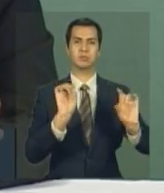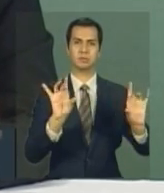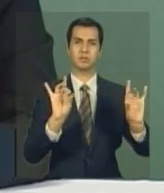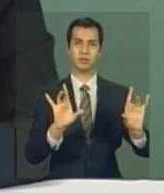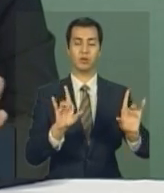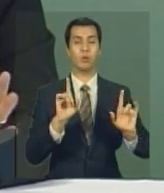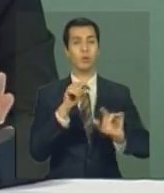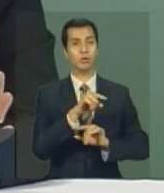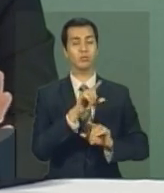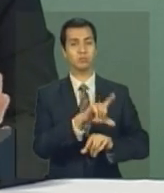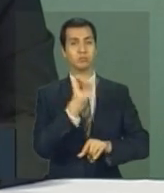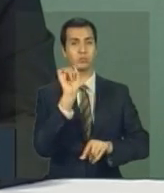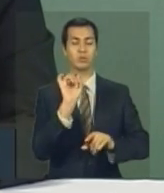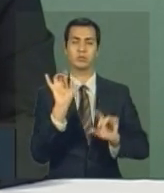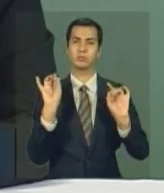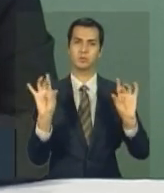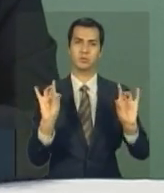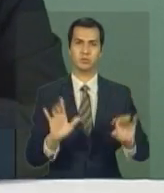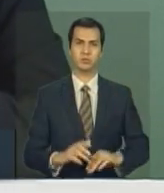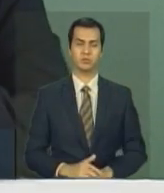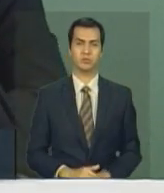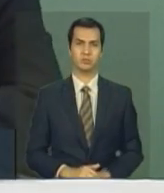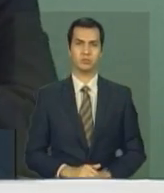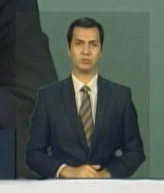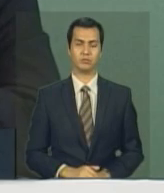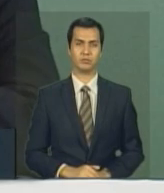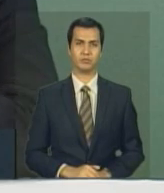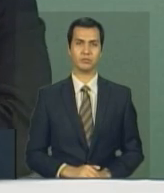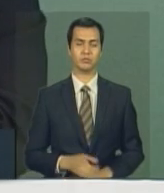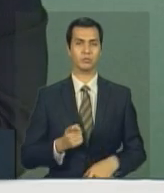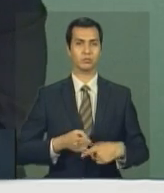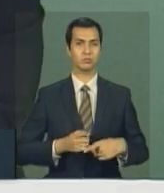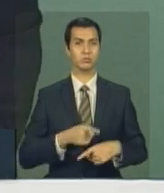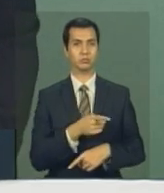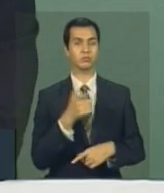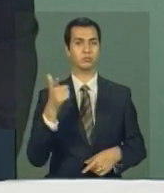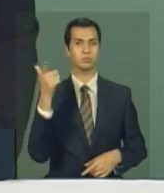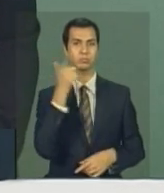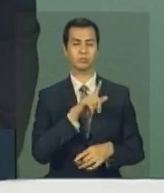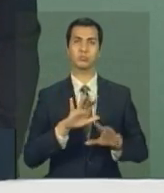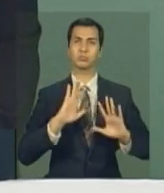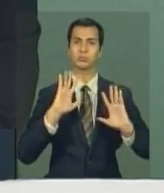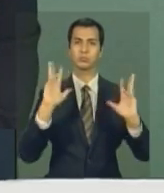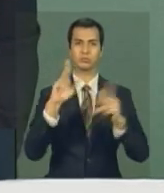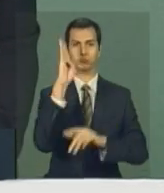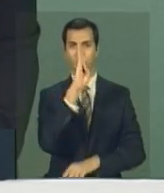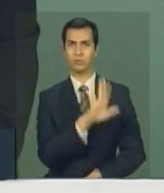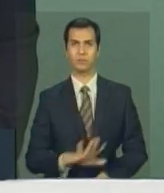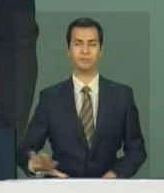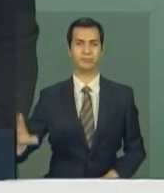republicano de excelência. Porque é só assim que você consegue atingir todo o Brasil.